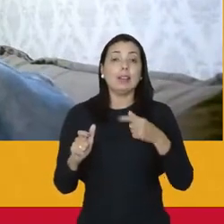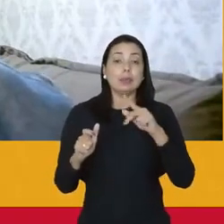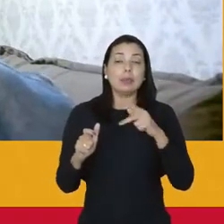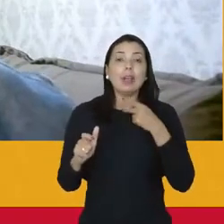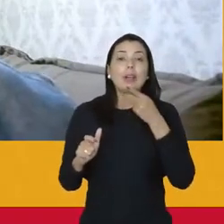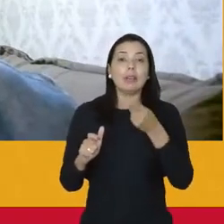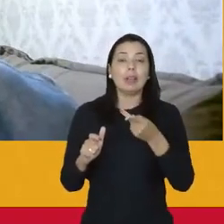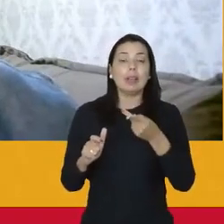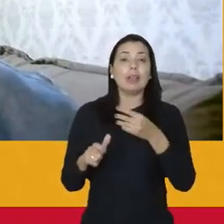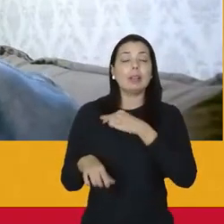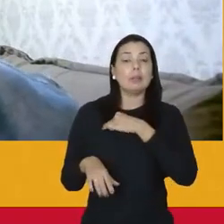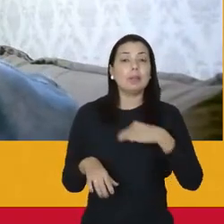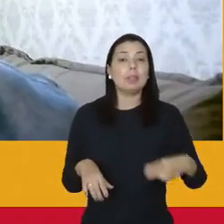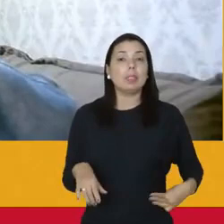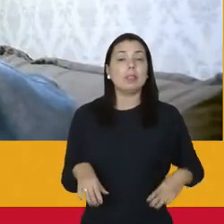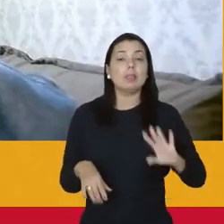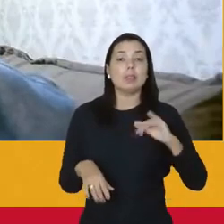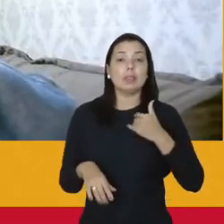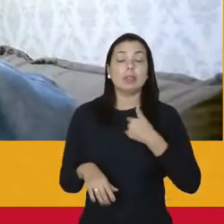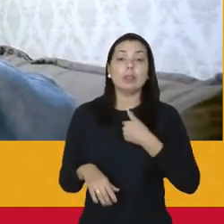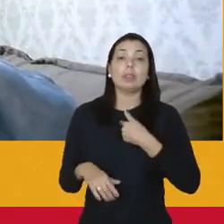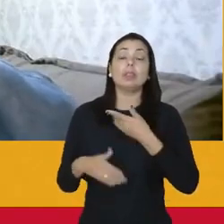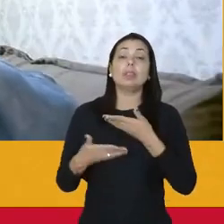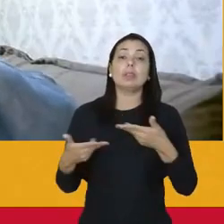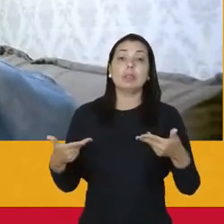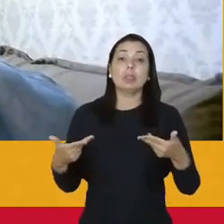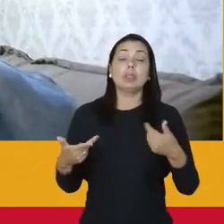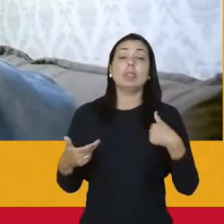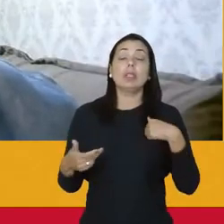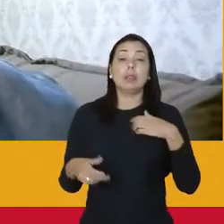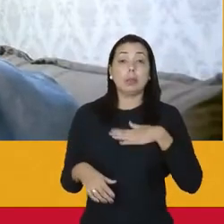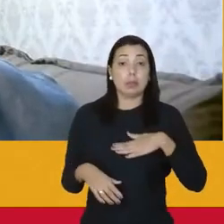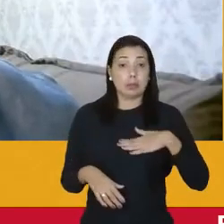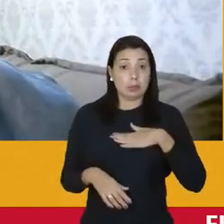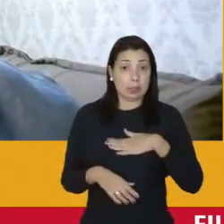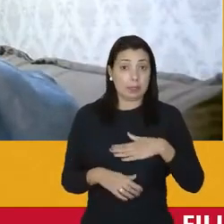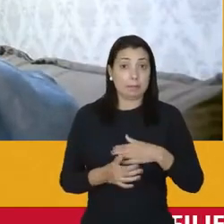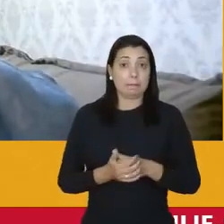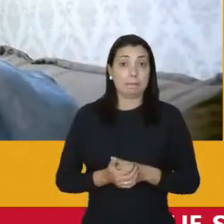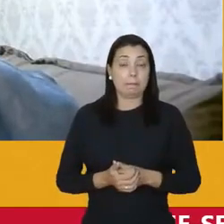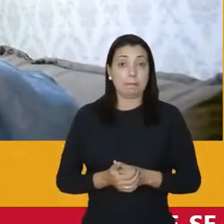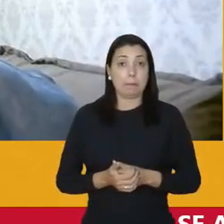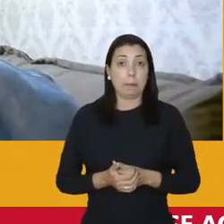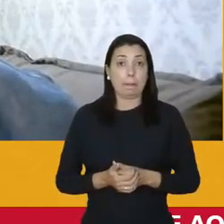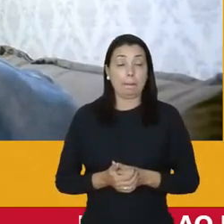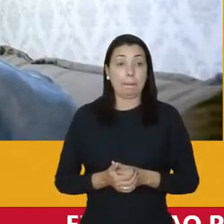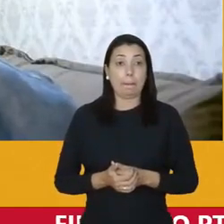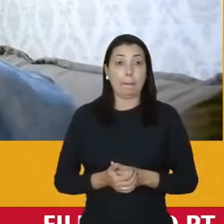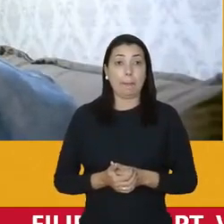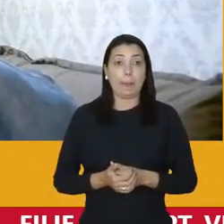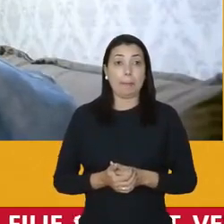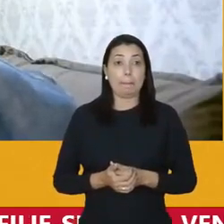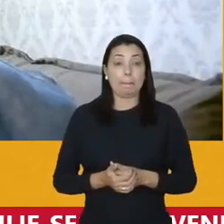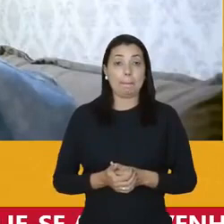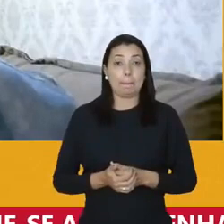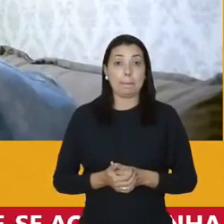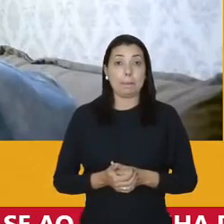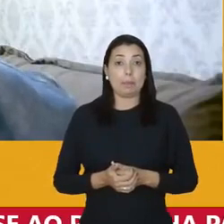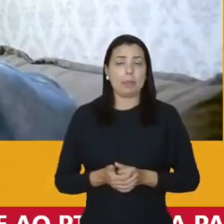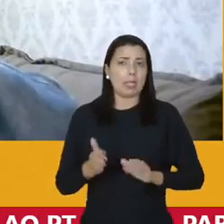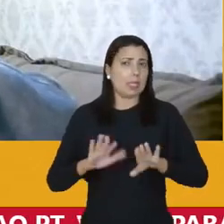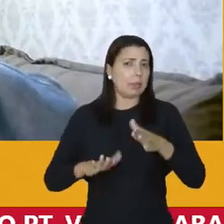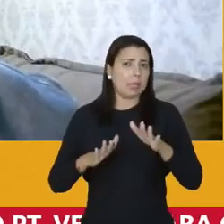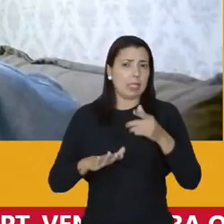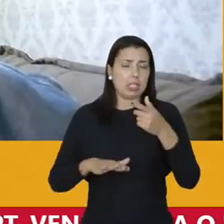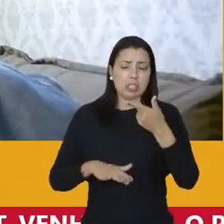fala Vinícius as nossas bancadas eu quero eu quero independente de quem